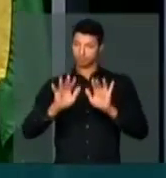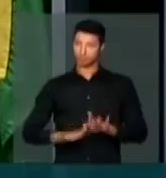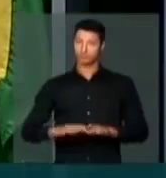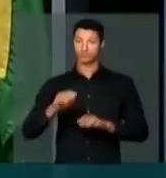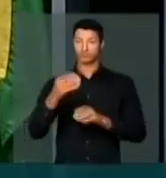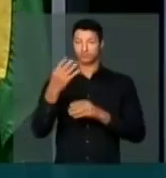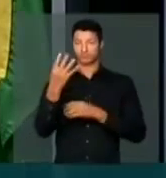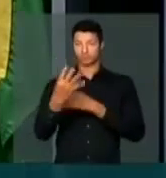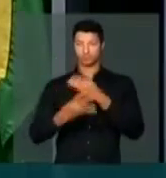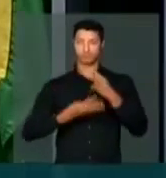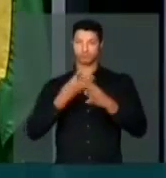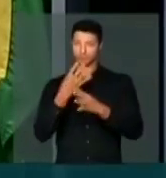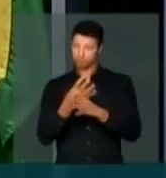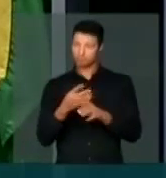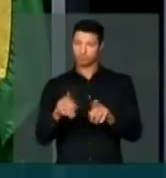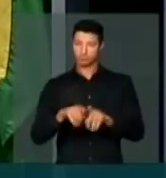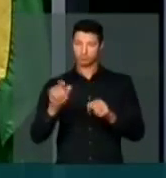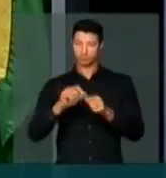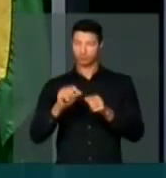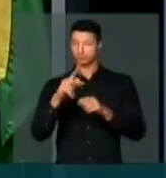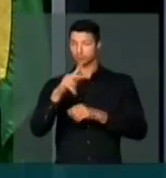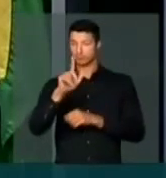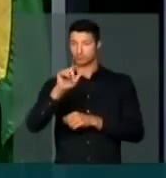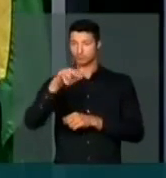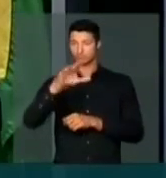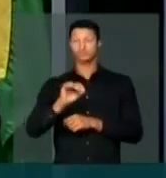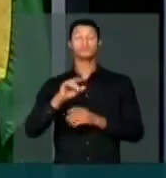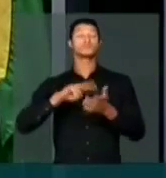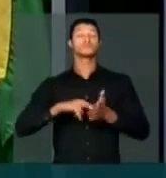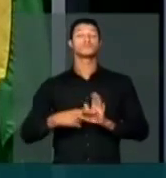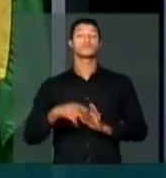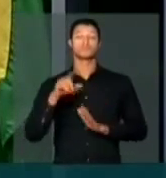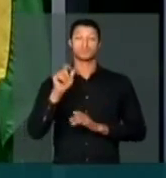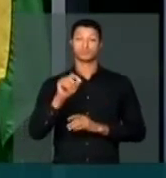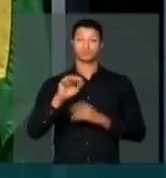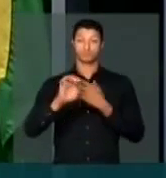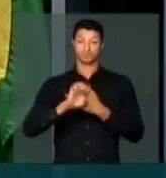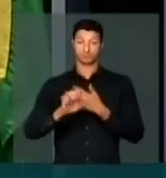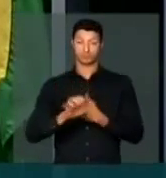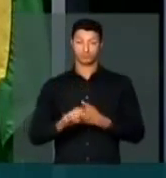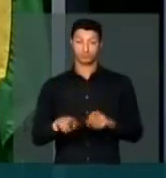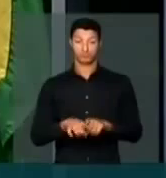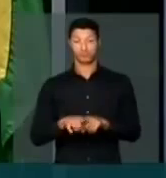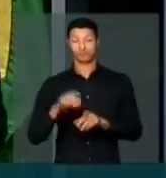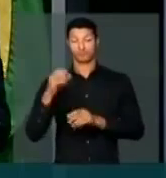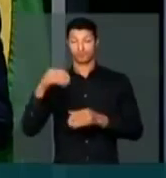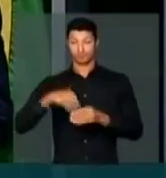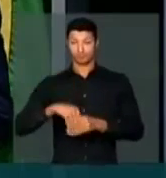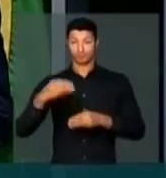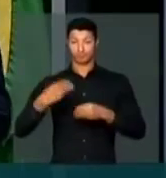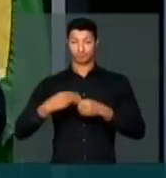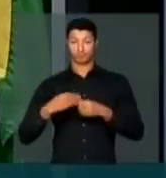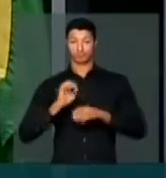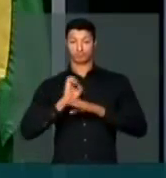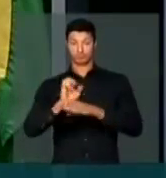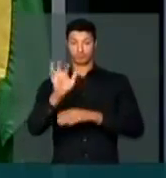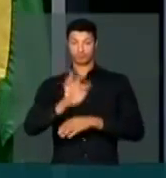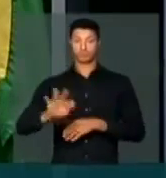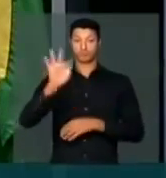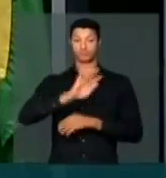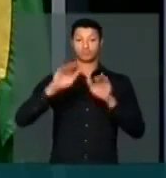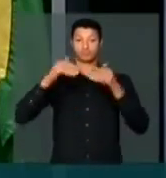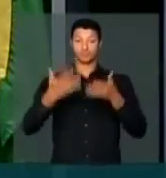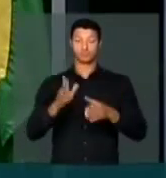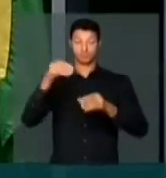quadrimestral de execução desse plano. Ou seja, o Executivo, no âmbito municipal, estadual e federal,